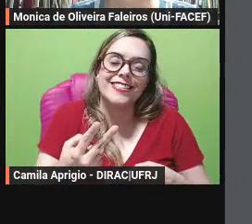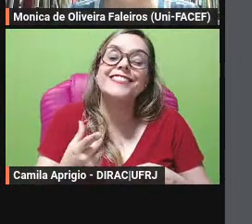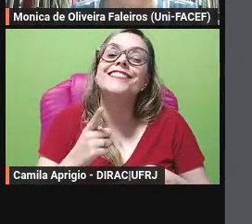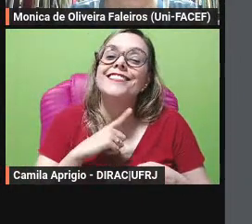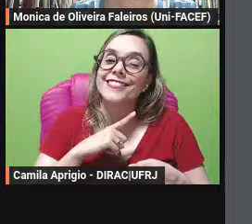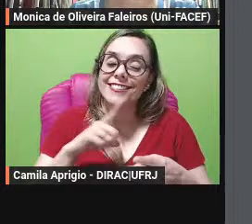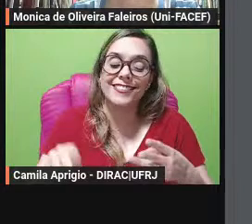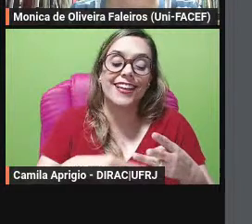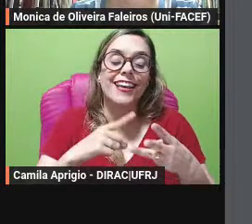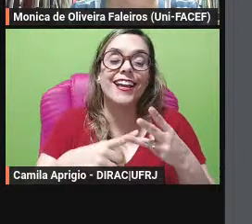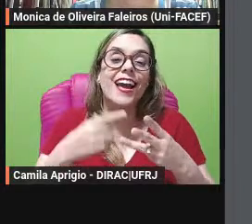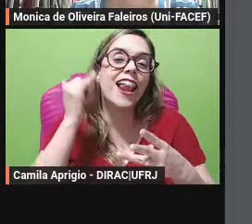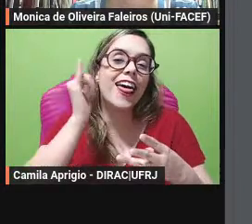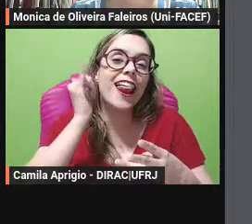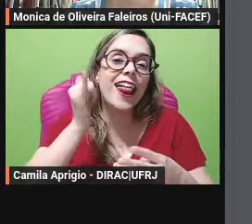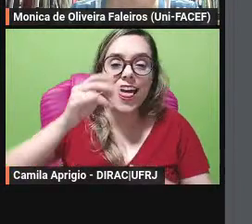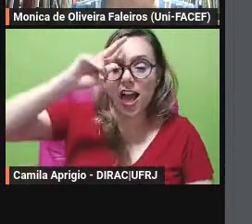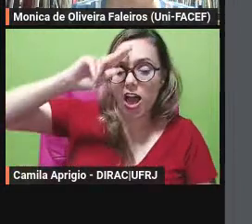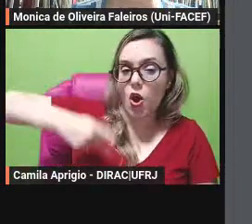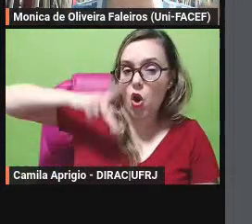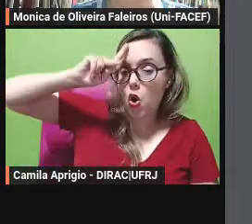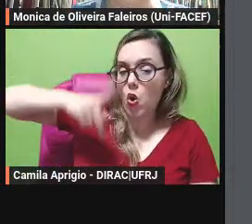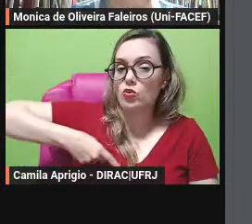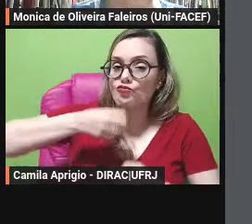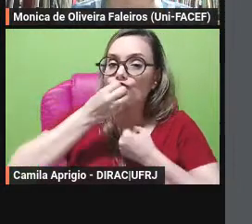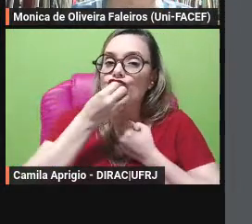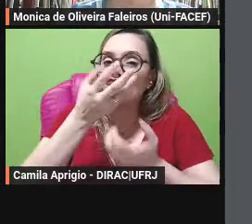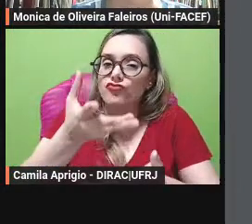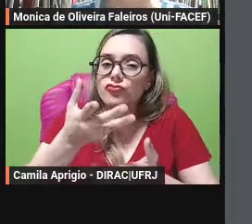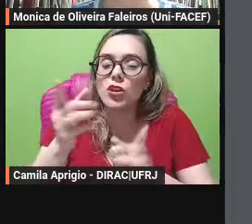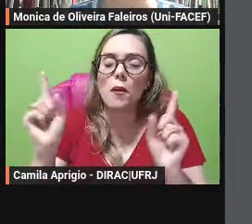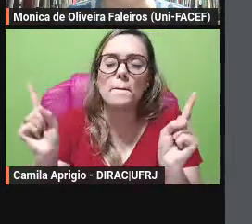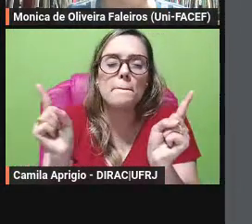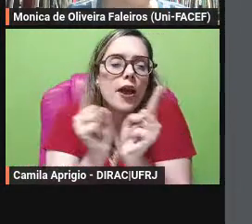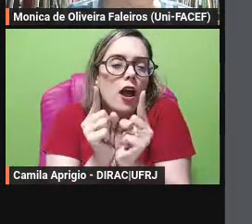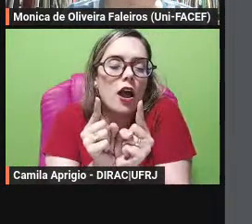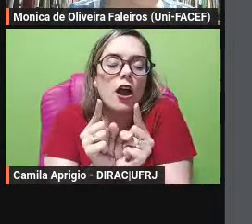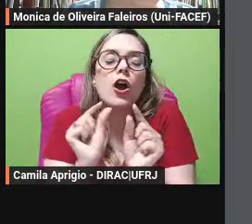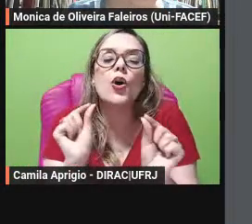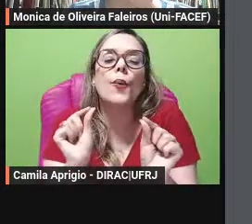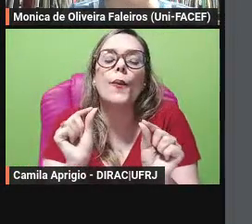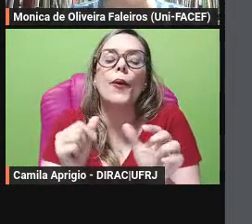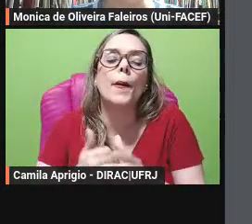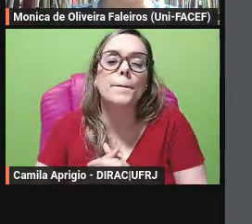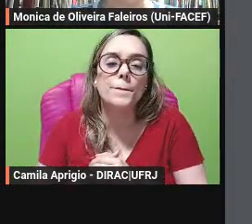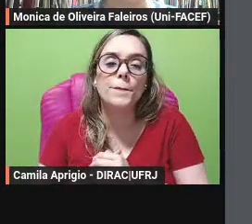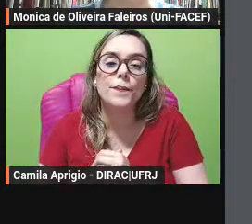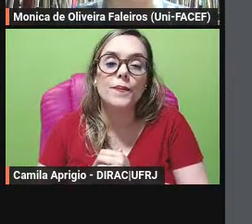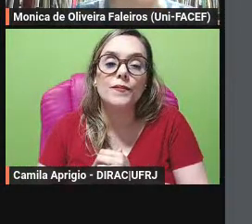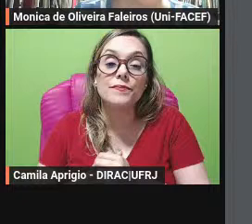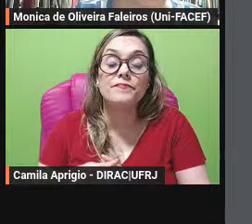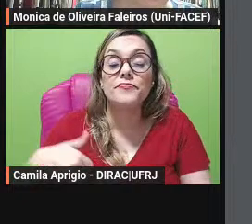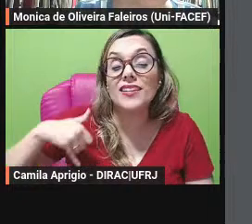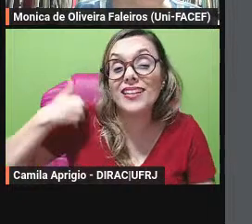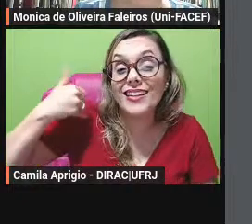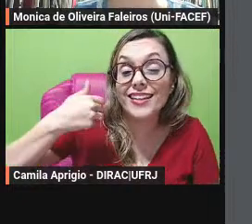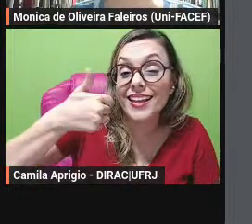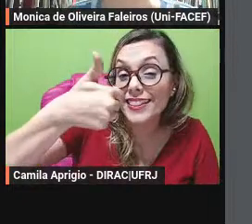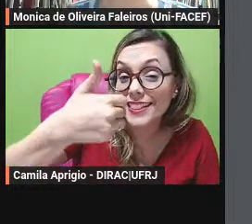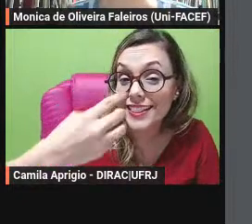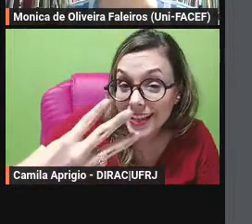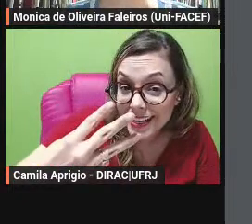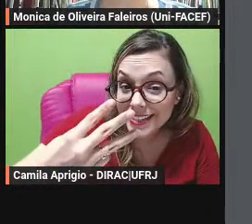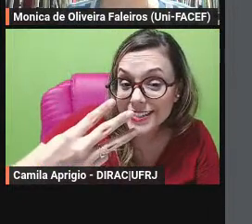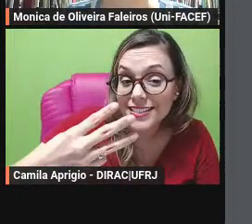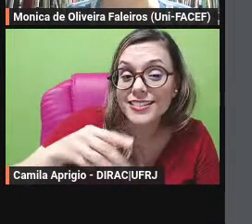com o gênero autobiografia exemplifico com um pequeno trecho ele diz assim aos 13 anos de idade já